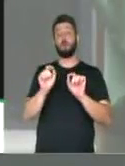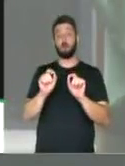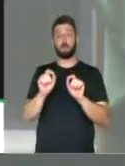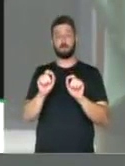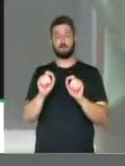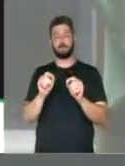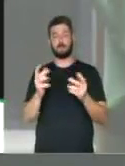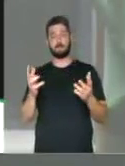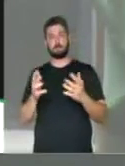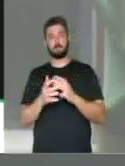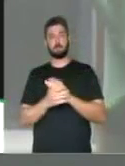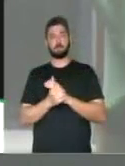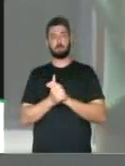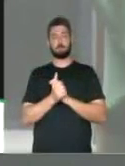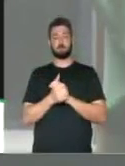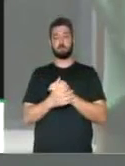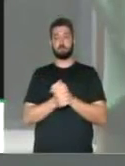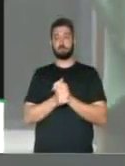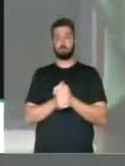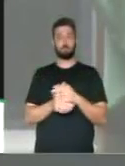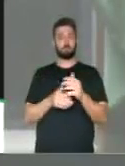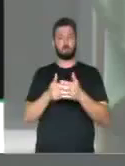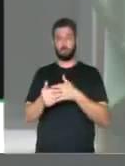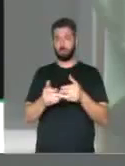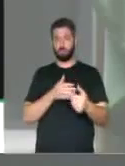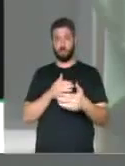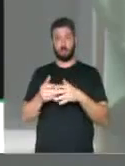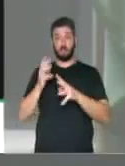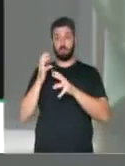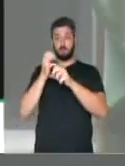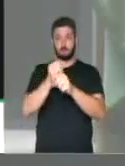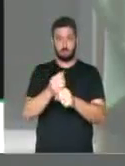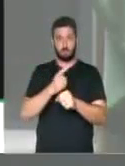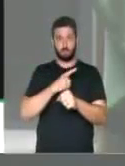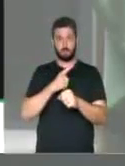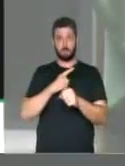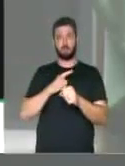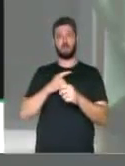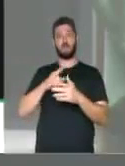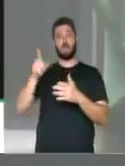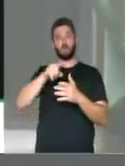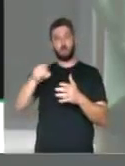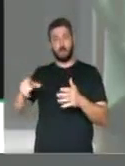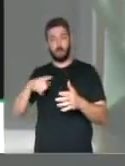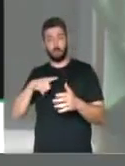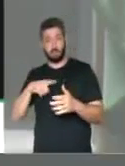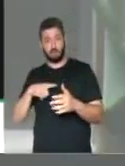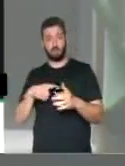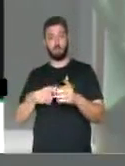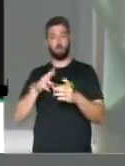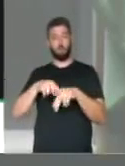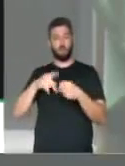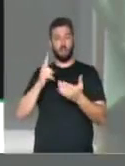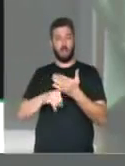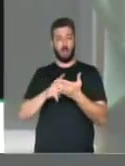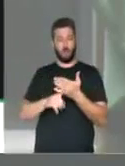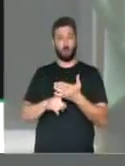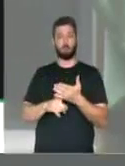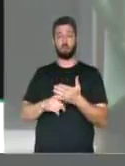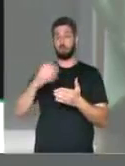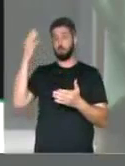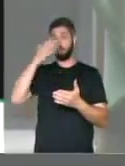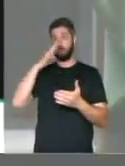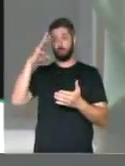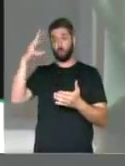que, independentemente da rescisão ou da revisão daquele acordo de colaboração, todas